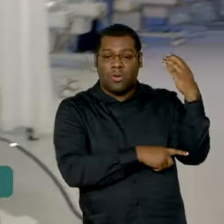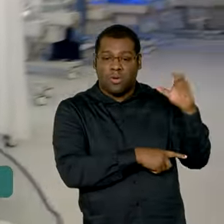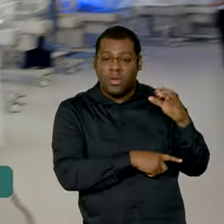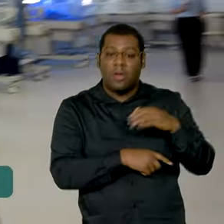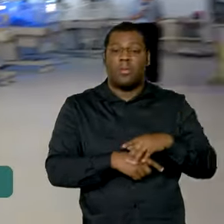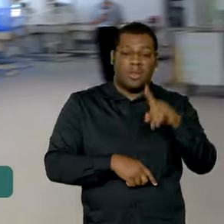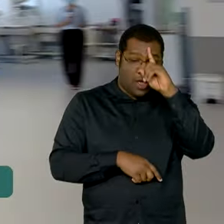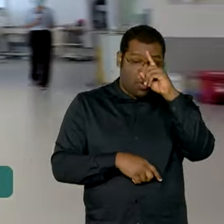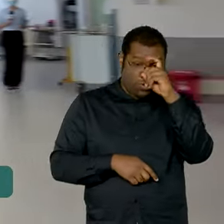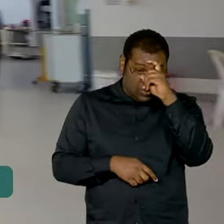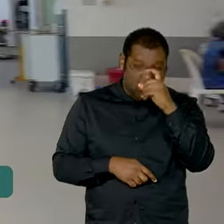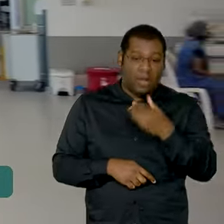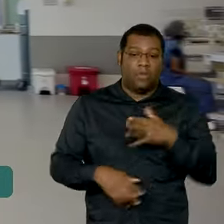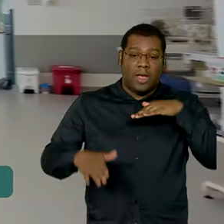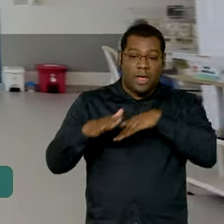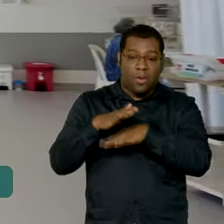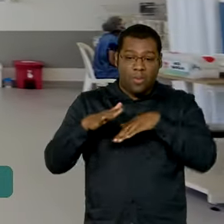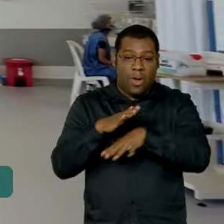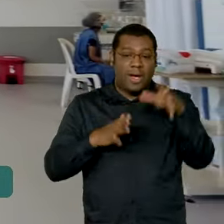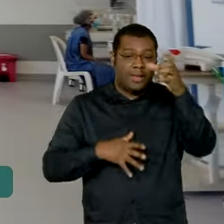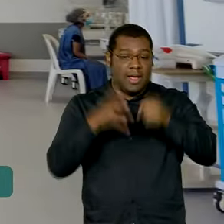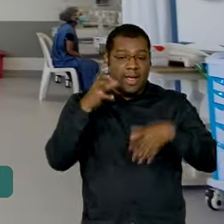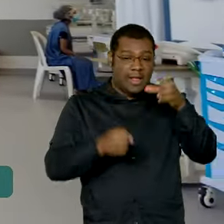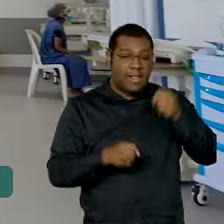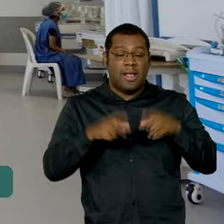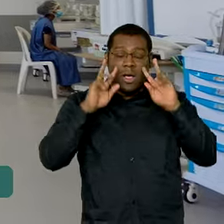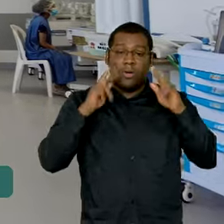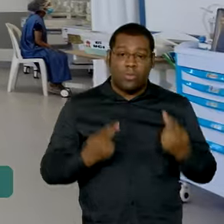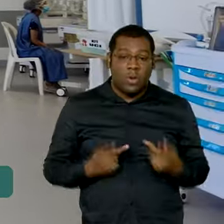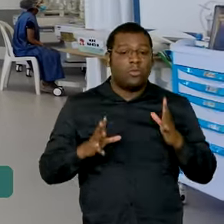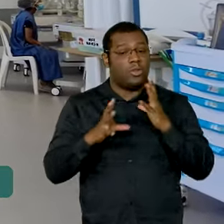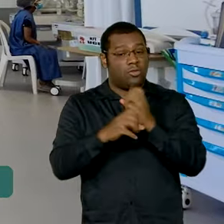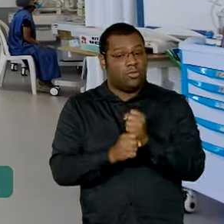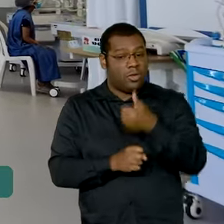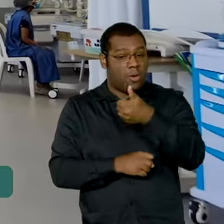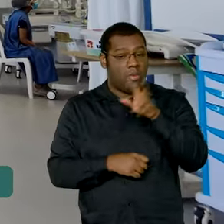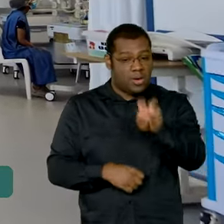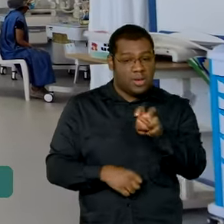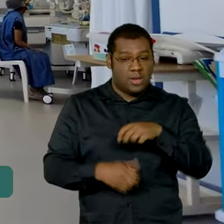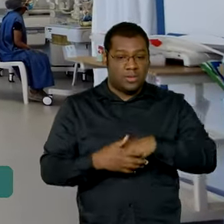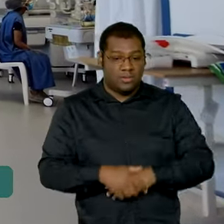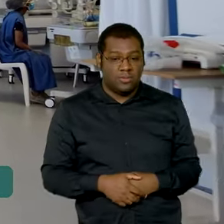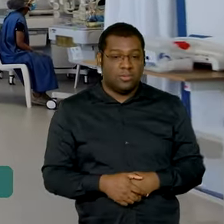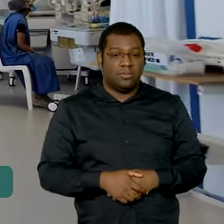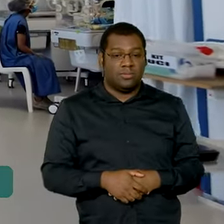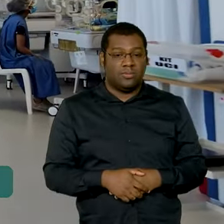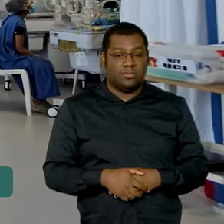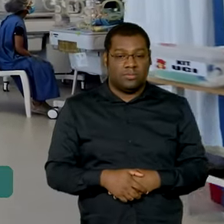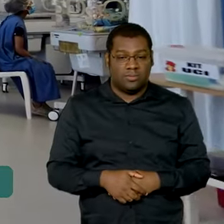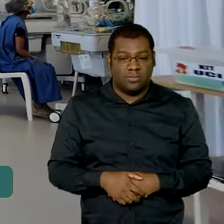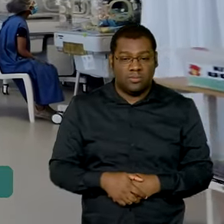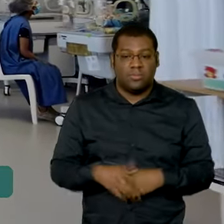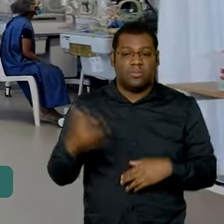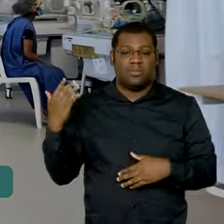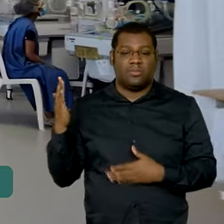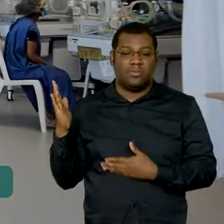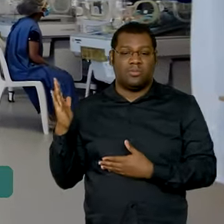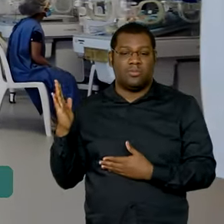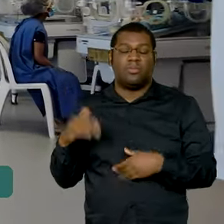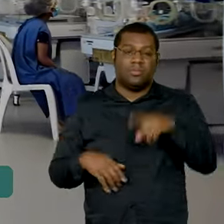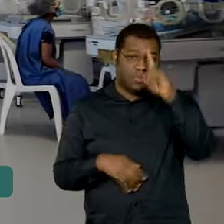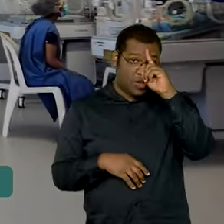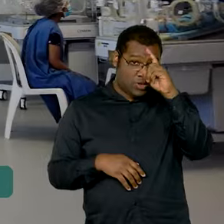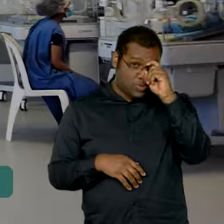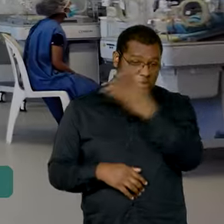de leite materno. Este aqui é o único em Bogotá e atende a essa unidade de terapia intensiva neonatal em um hospital